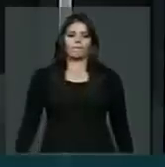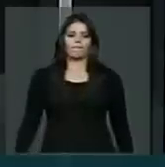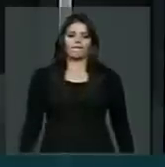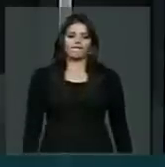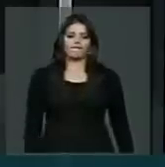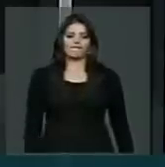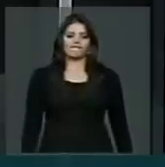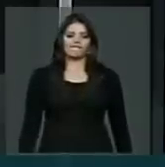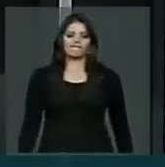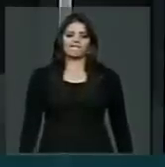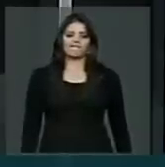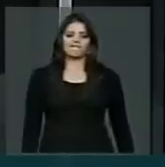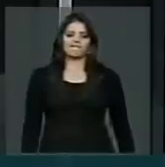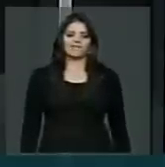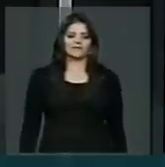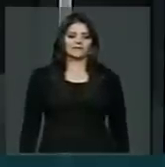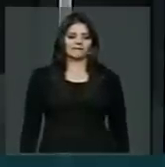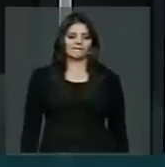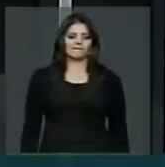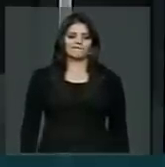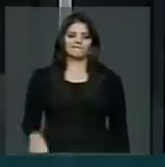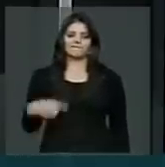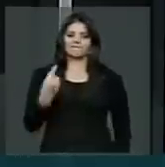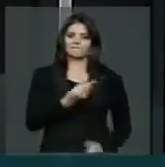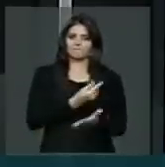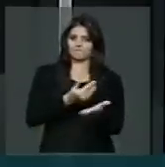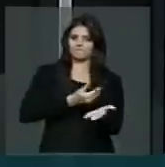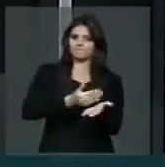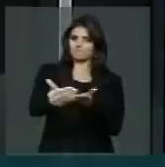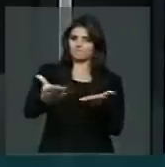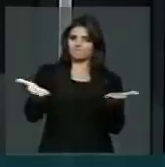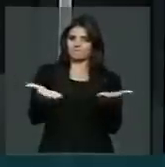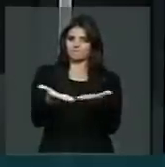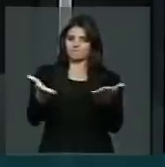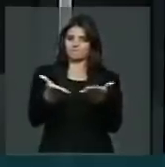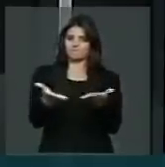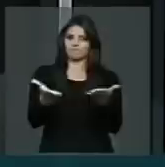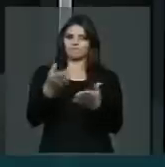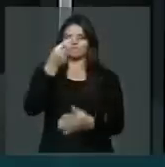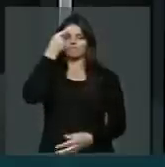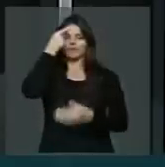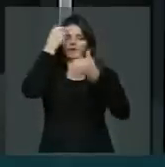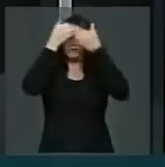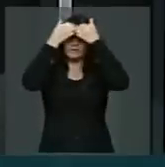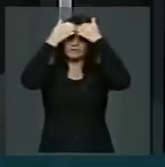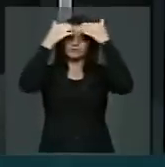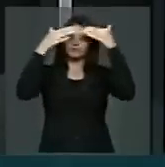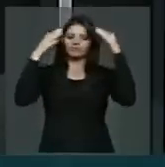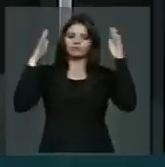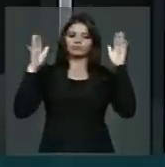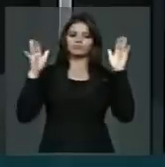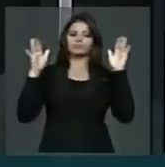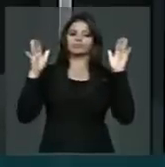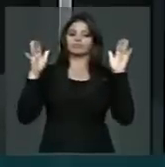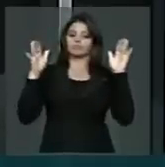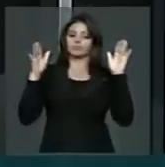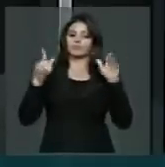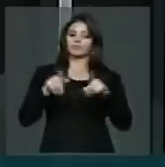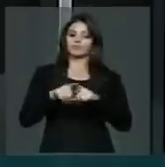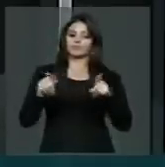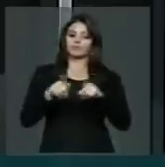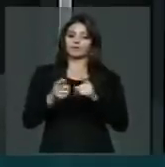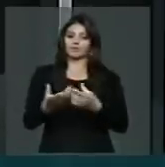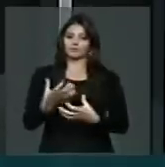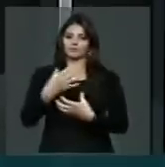que nós abrimos os nossos pensamentos, os nossos